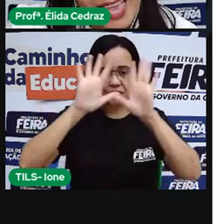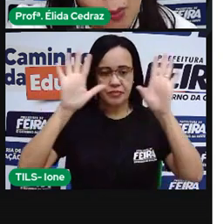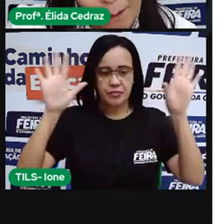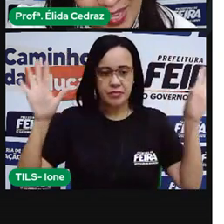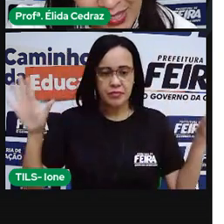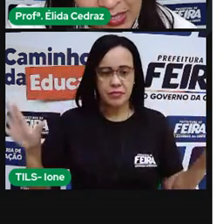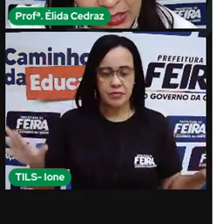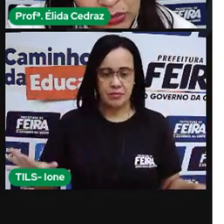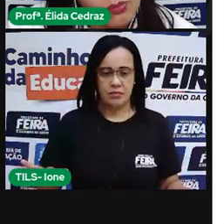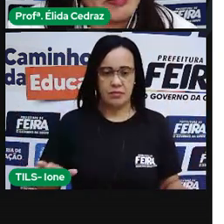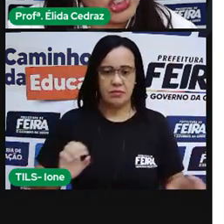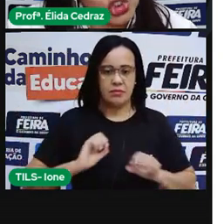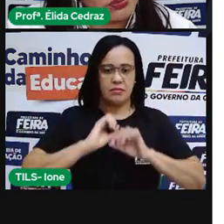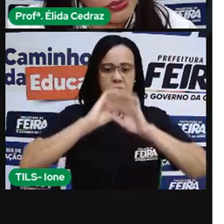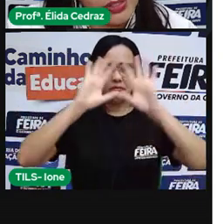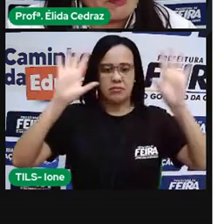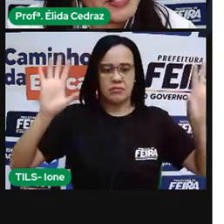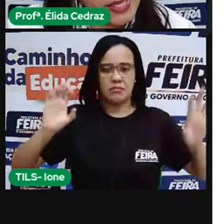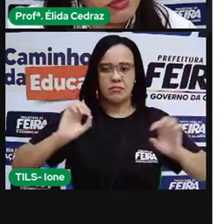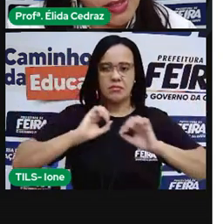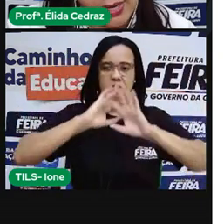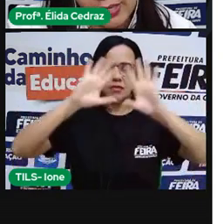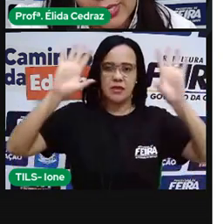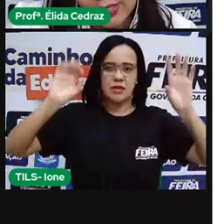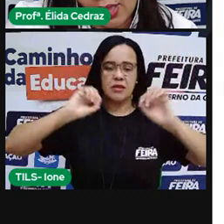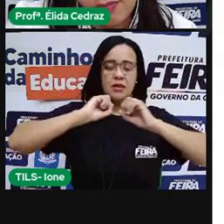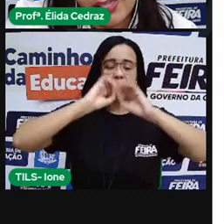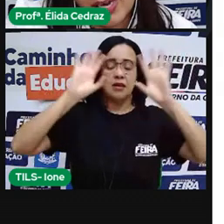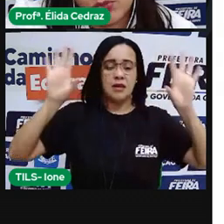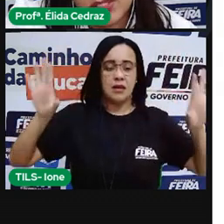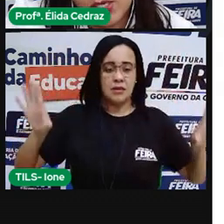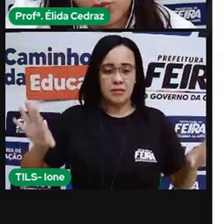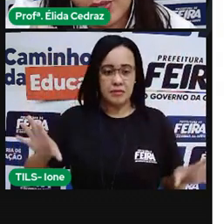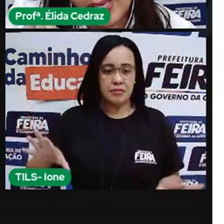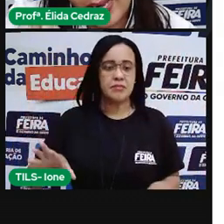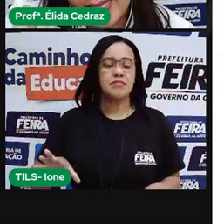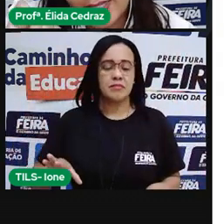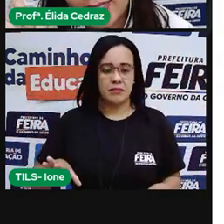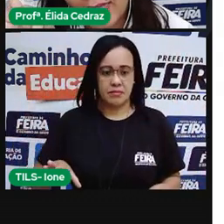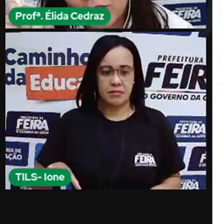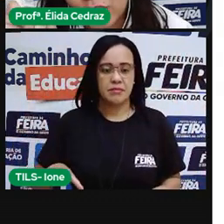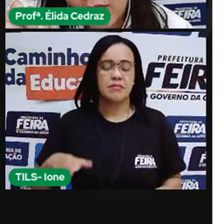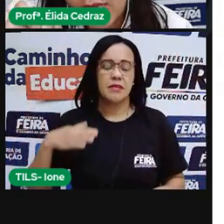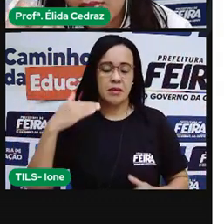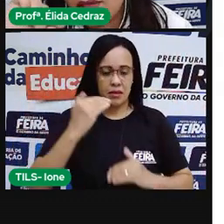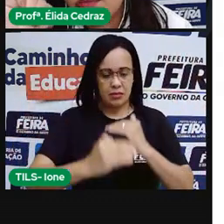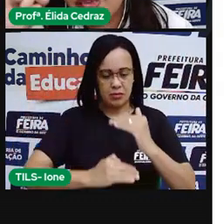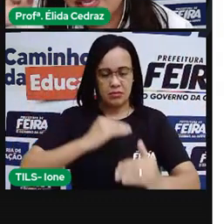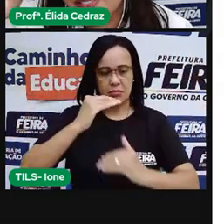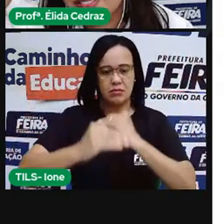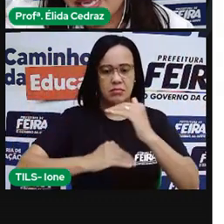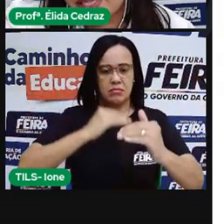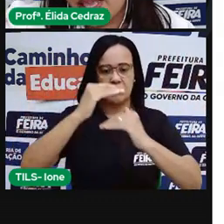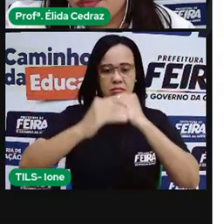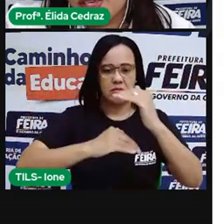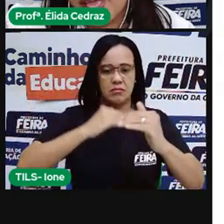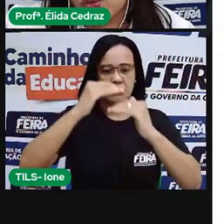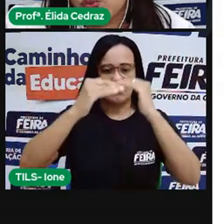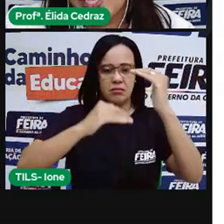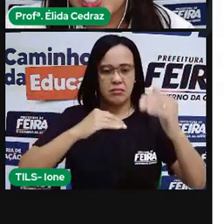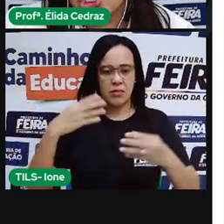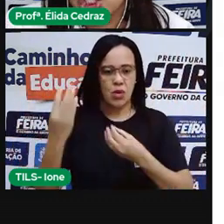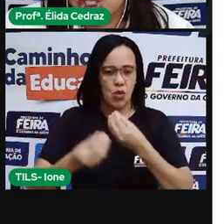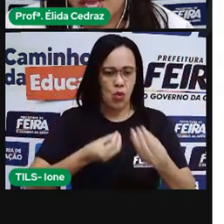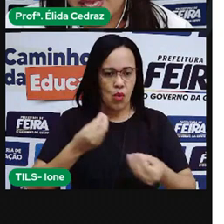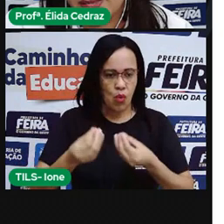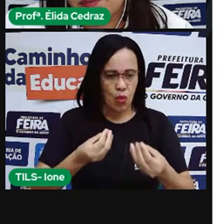vai aumentando para a gente poder observá-la. Aí vai entrar no ciclo crescente e vai crescer até ficar